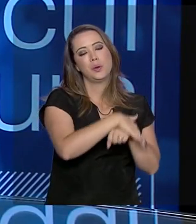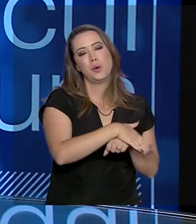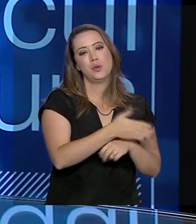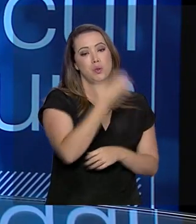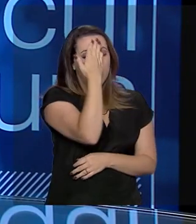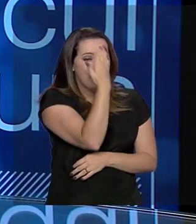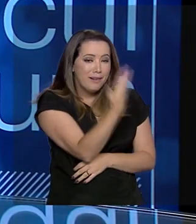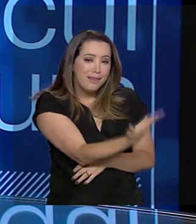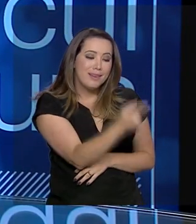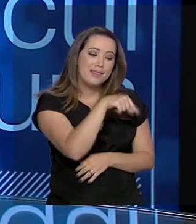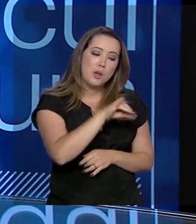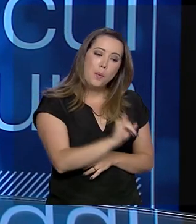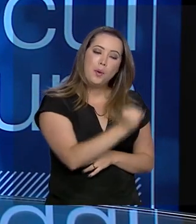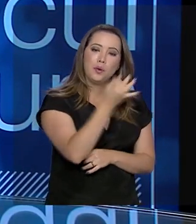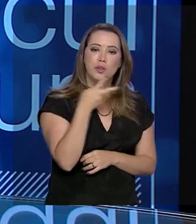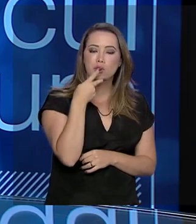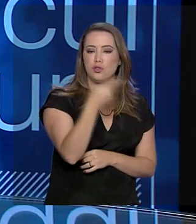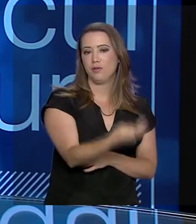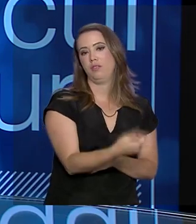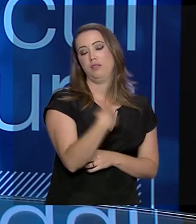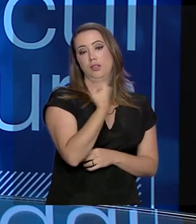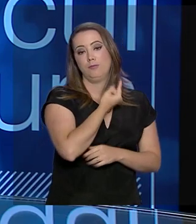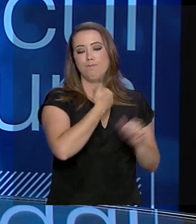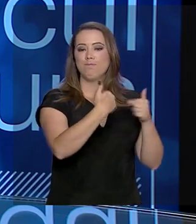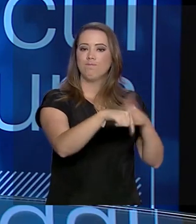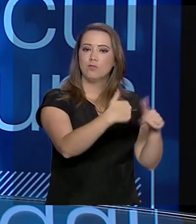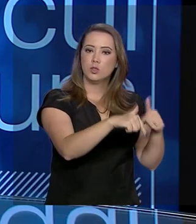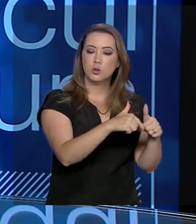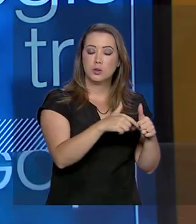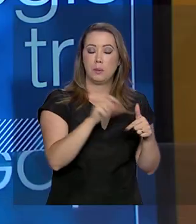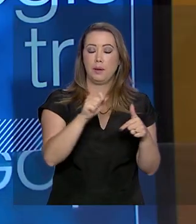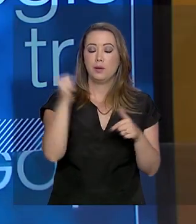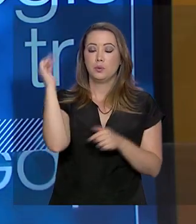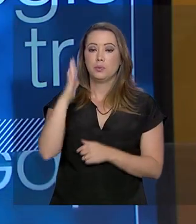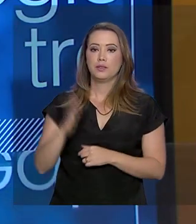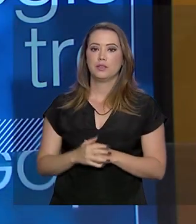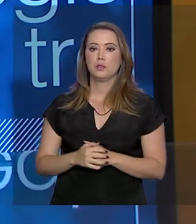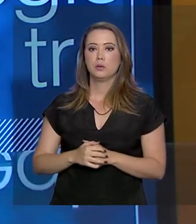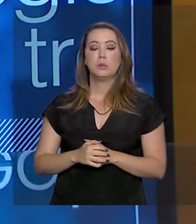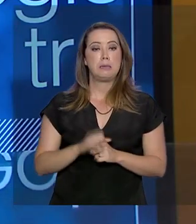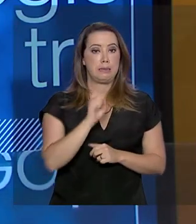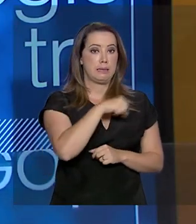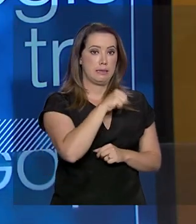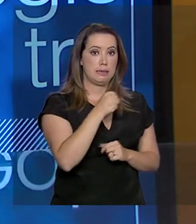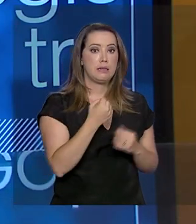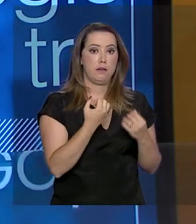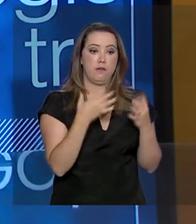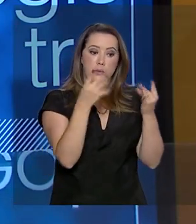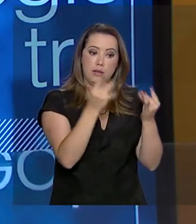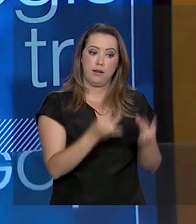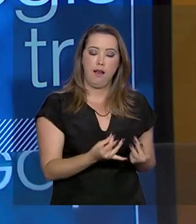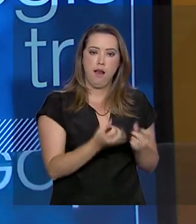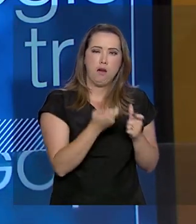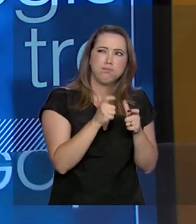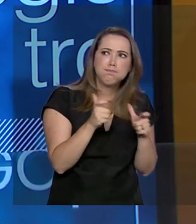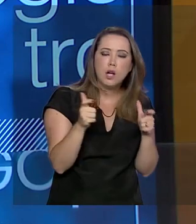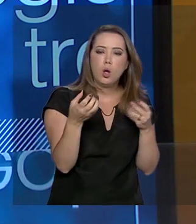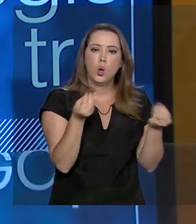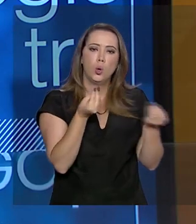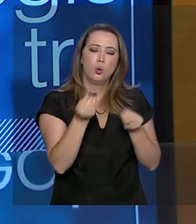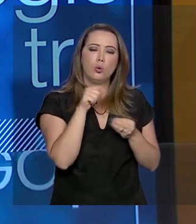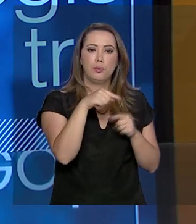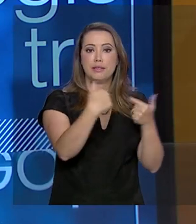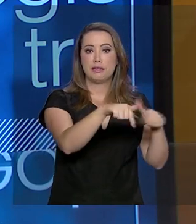pela oportunidade de falarmos um pouco sobre as nossas atividades no Brasil. Claro, vamos começar então dando uma dimensão para quem está nos assistindo